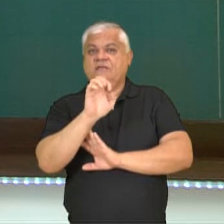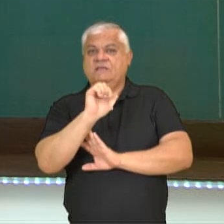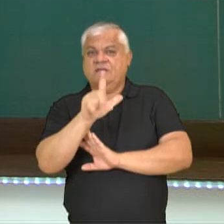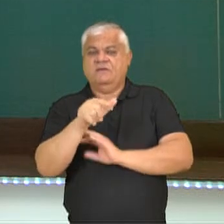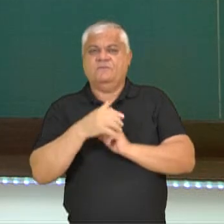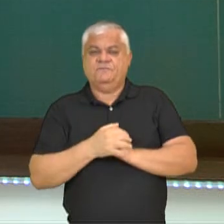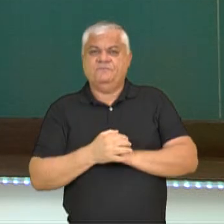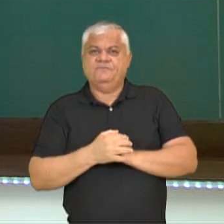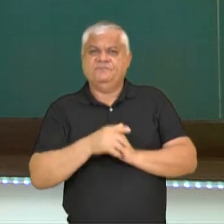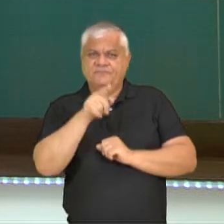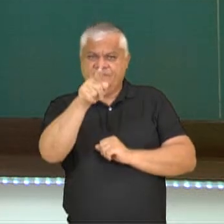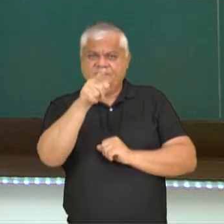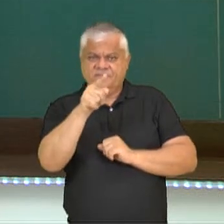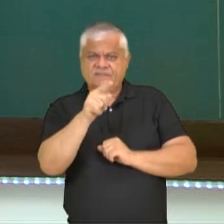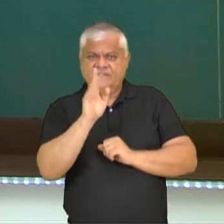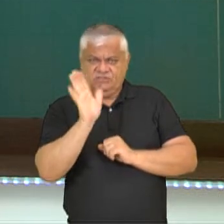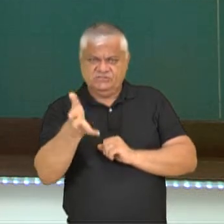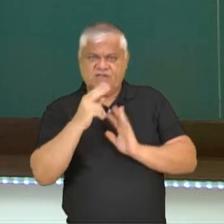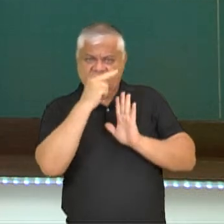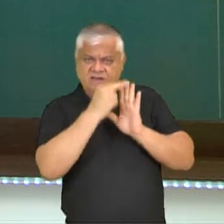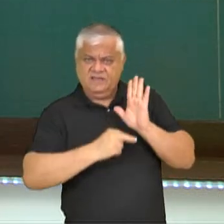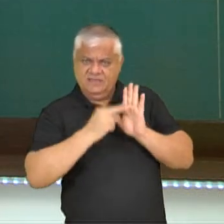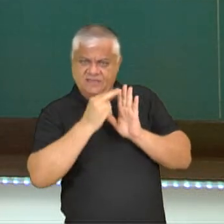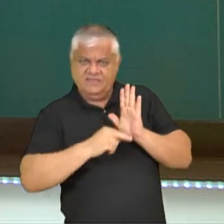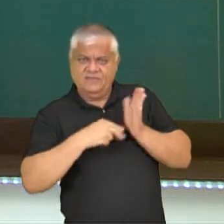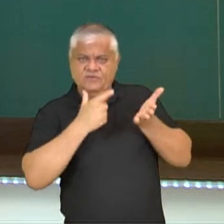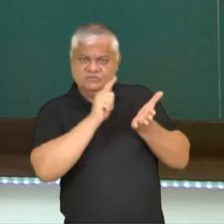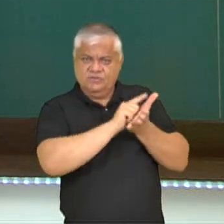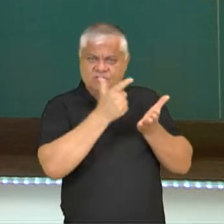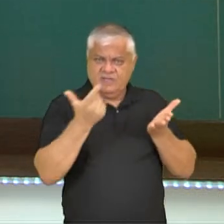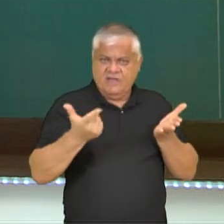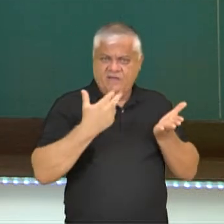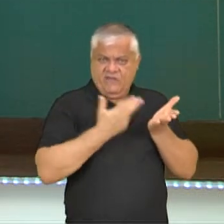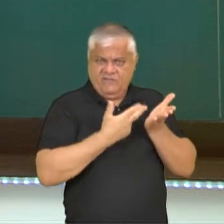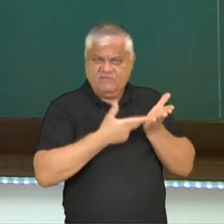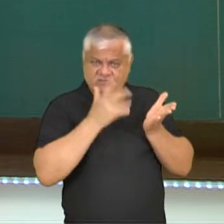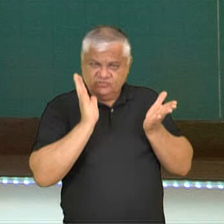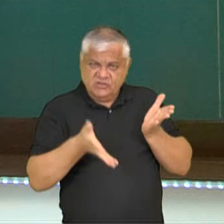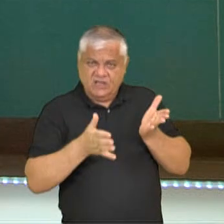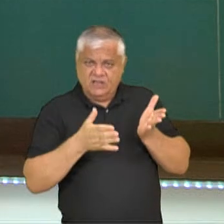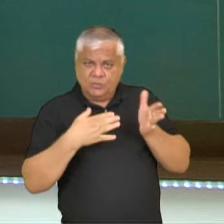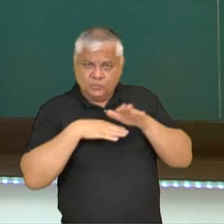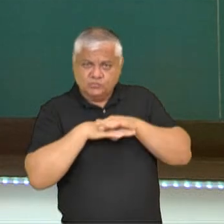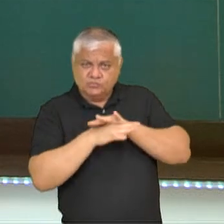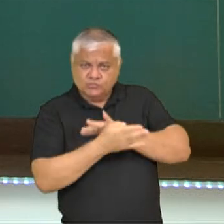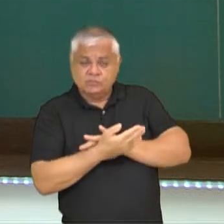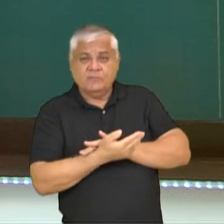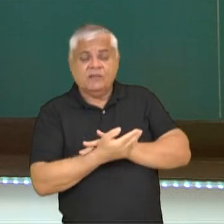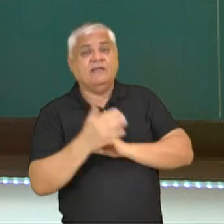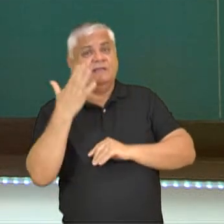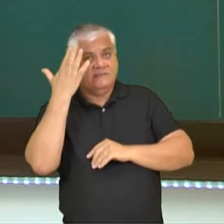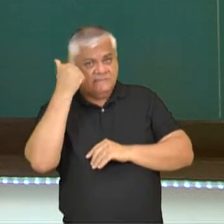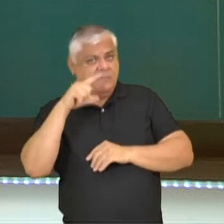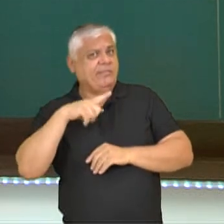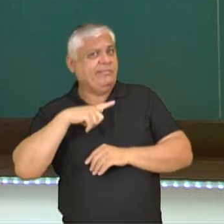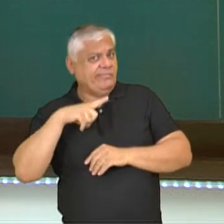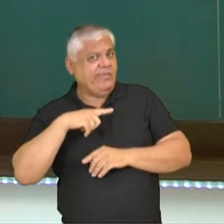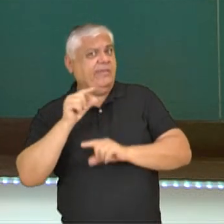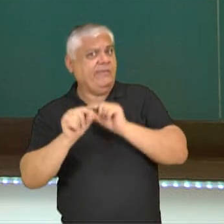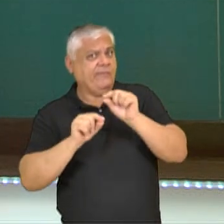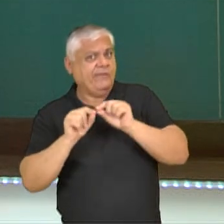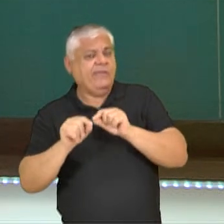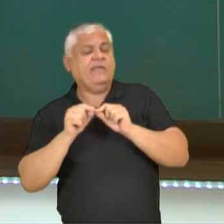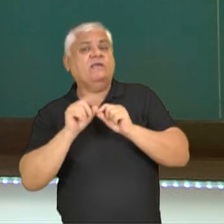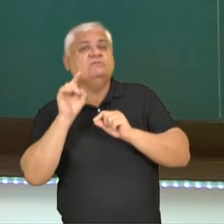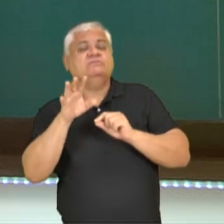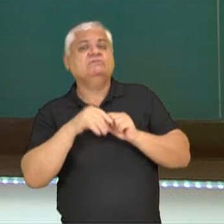Você tem o hábito de ler jornais e revistas? Você sabia que há uma sessão em que os periódicos dedicam somente